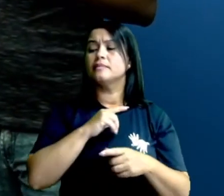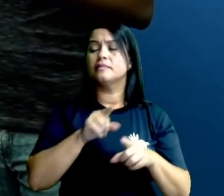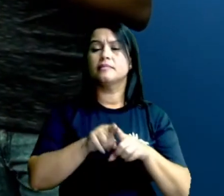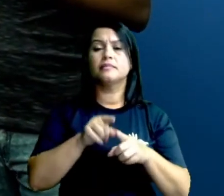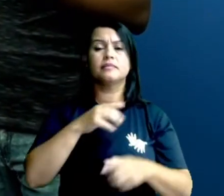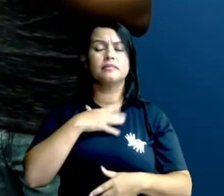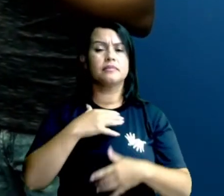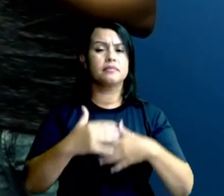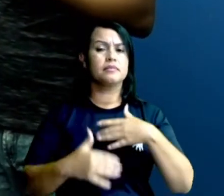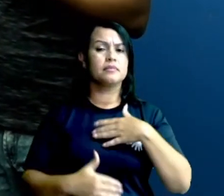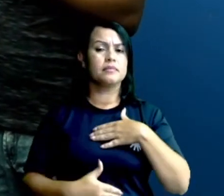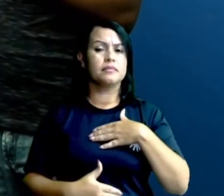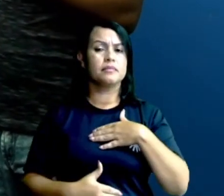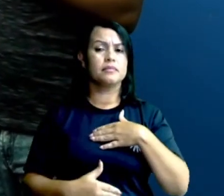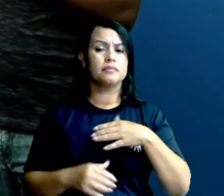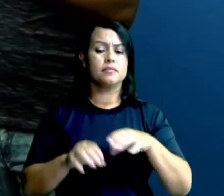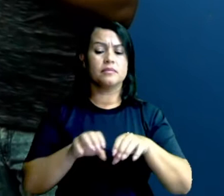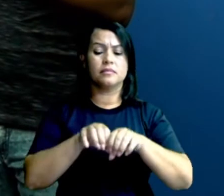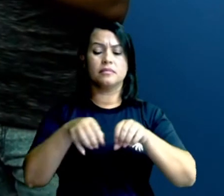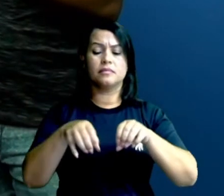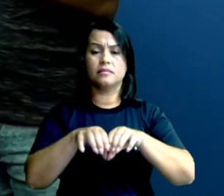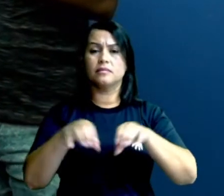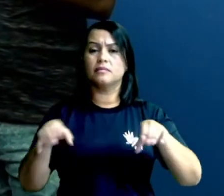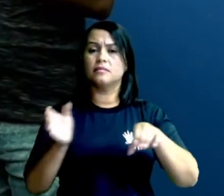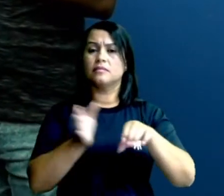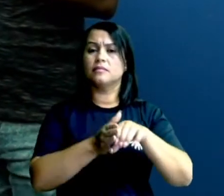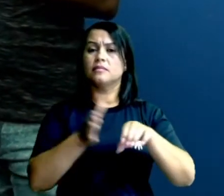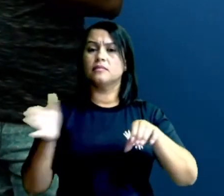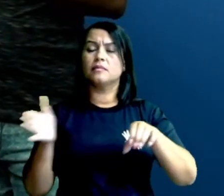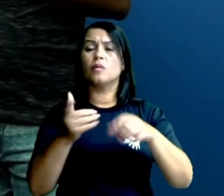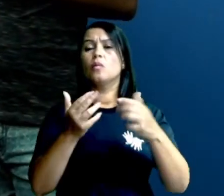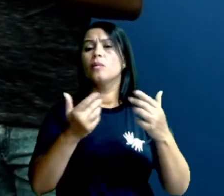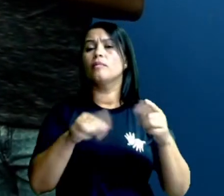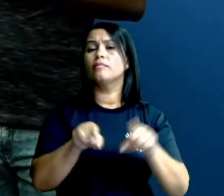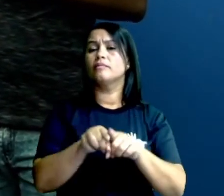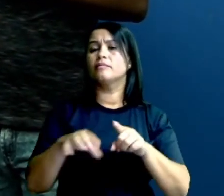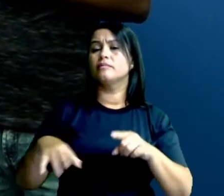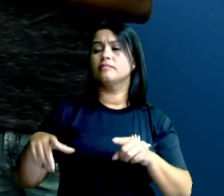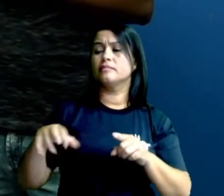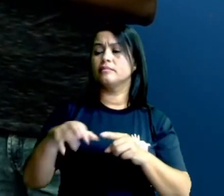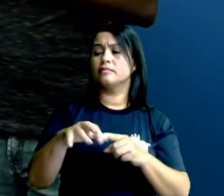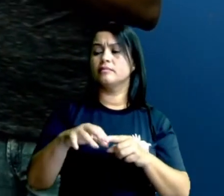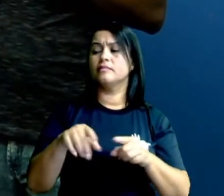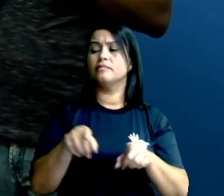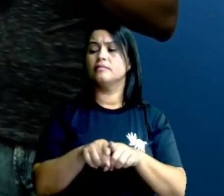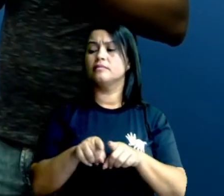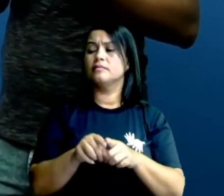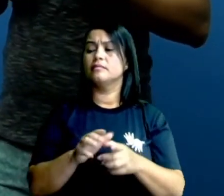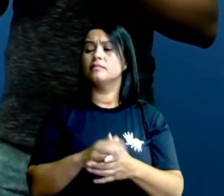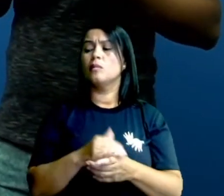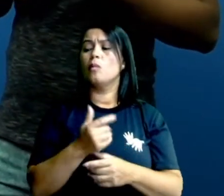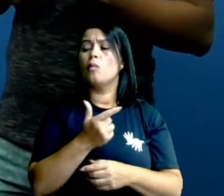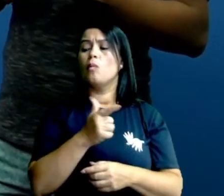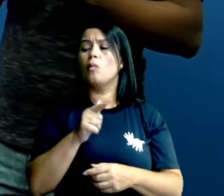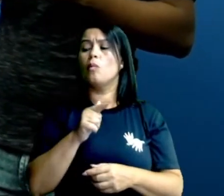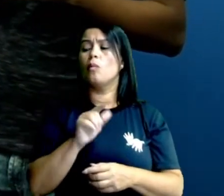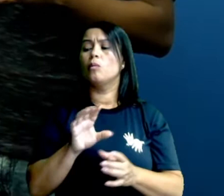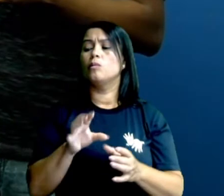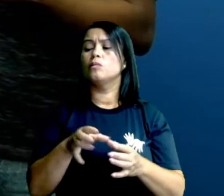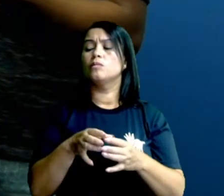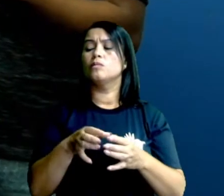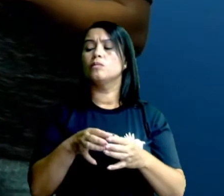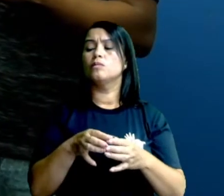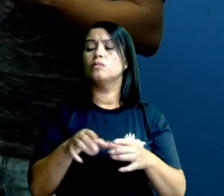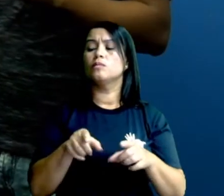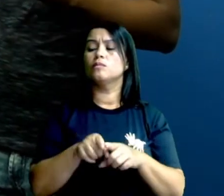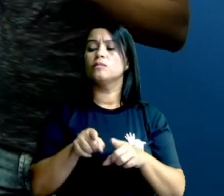seu corpo dividido em cefalotórax e abdômen, como os crustáceos. Um outro grupo também, nós temos,